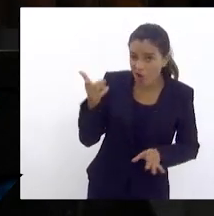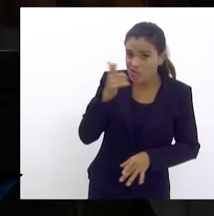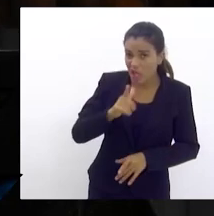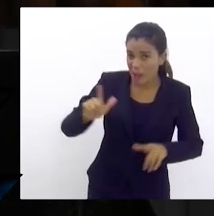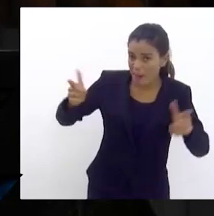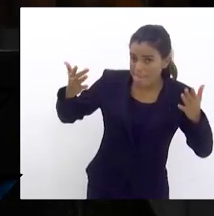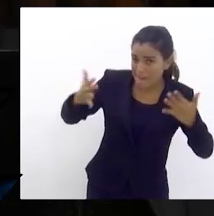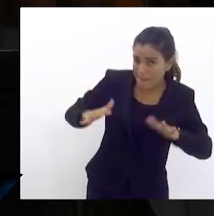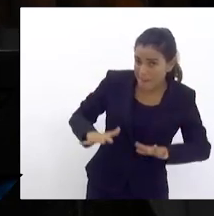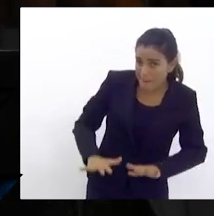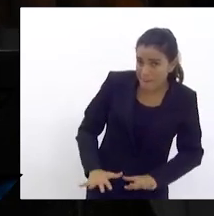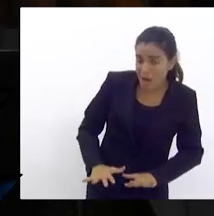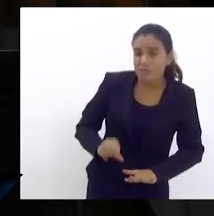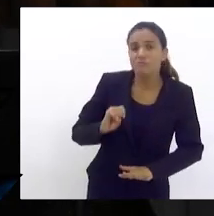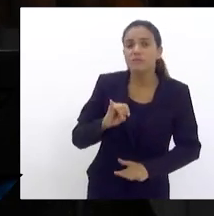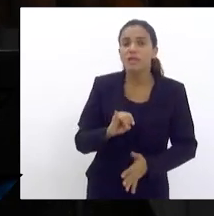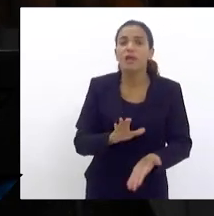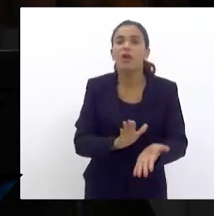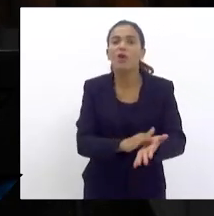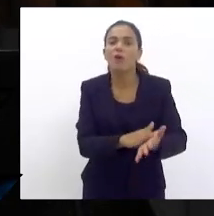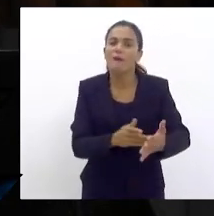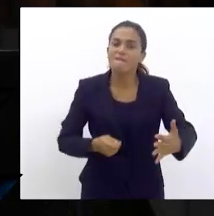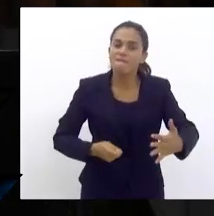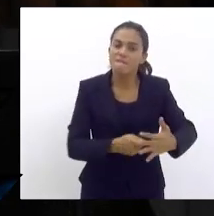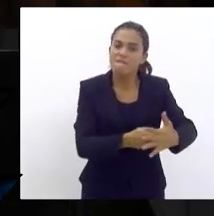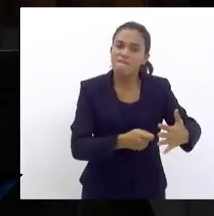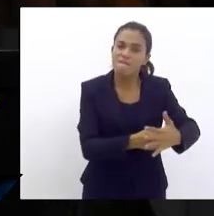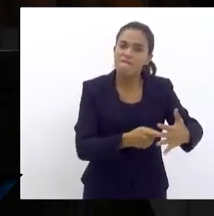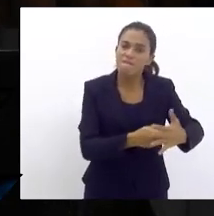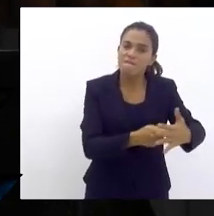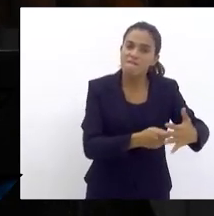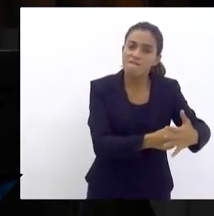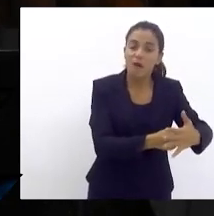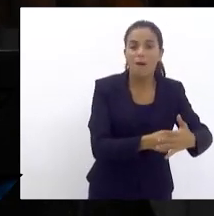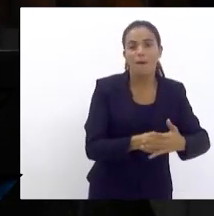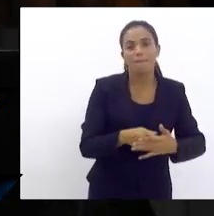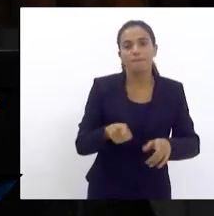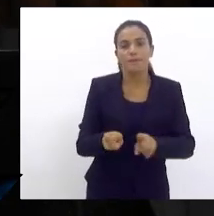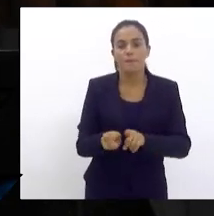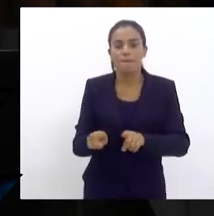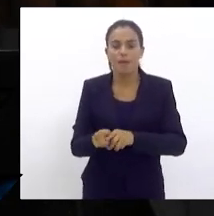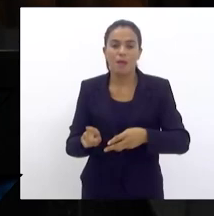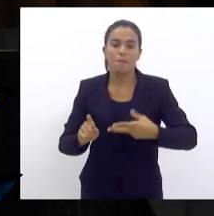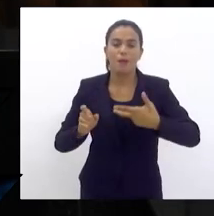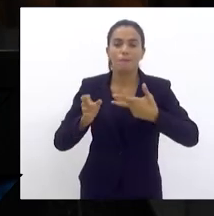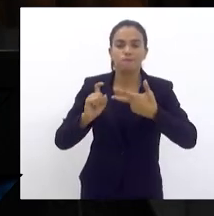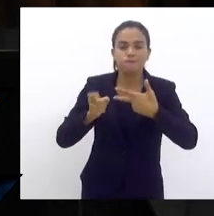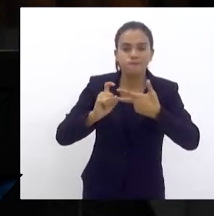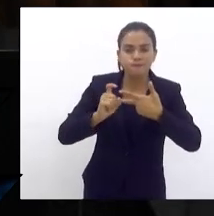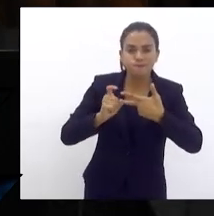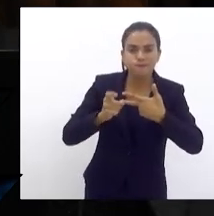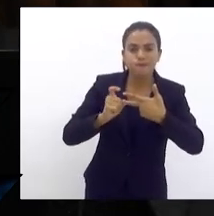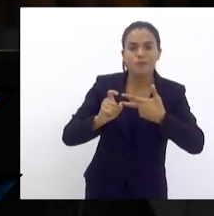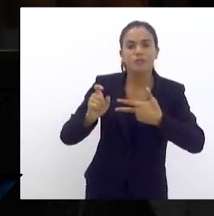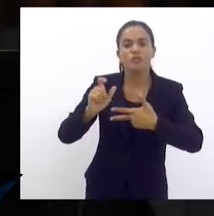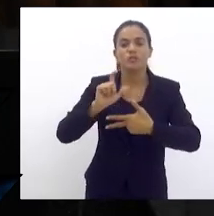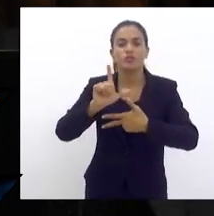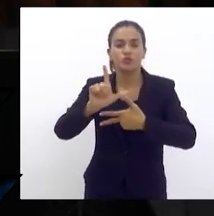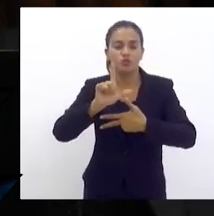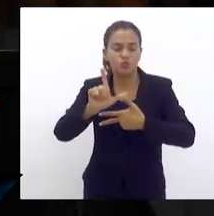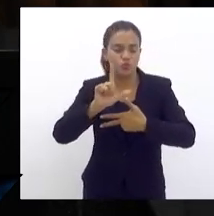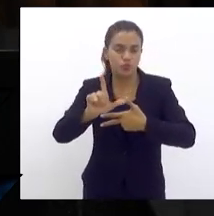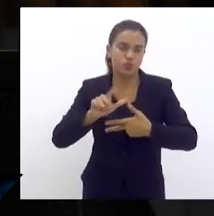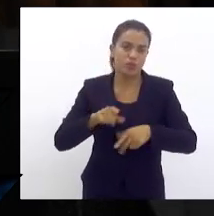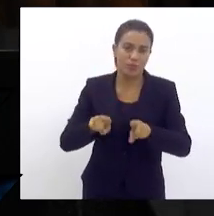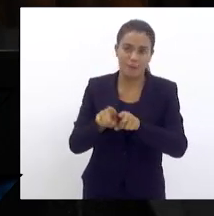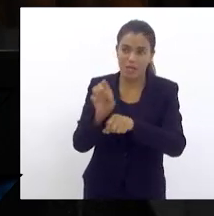duramente cobrado pelo poder executivo, pelo poder legislativo fluminense e das outras unidades